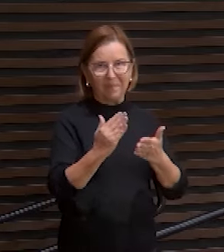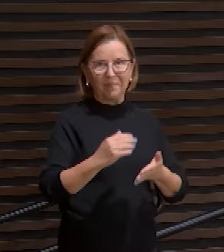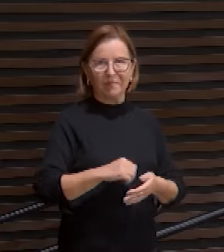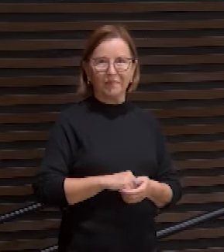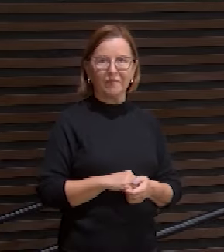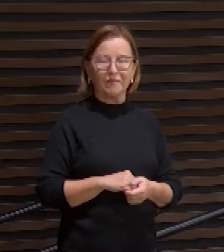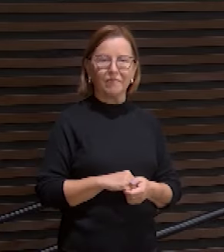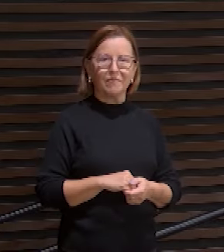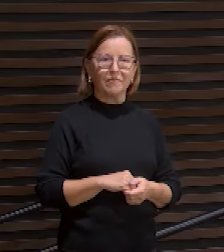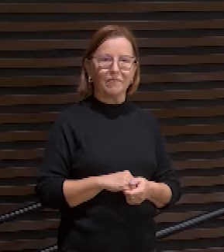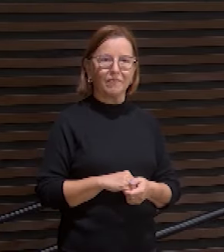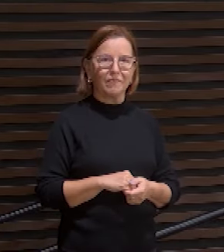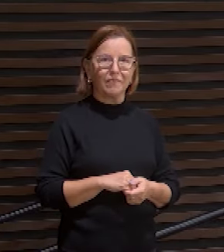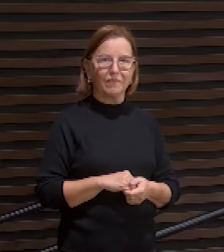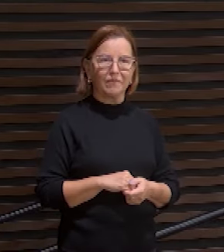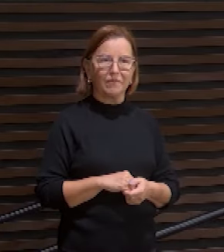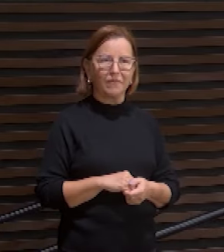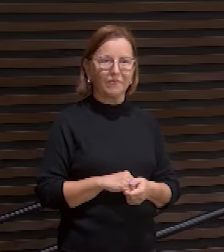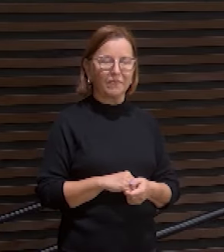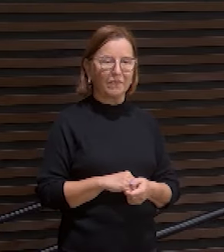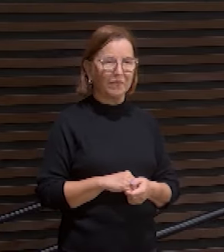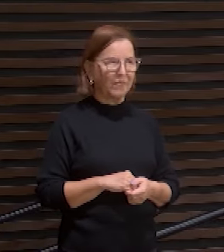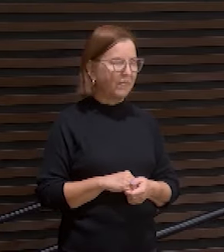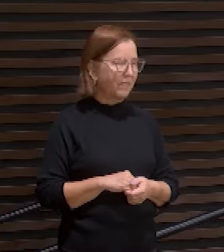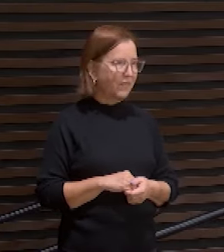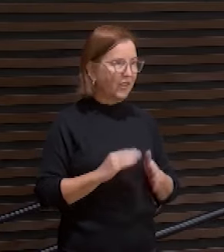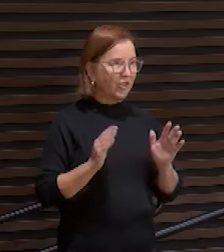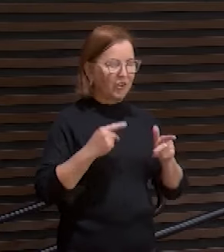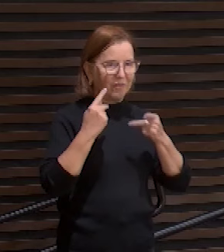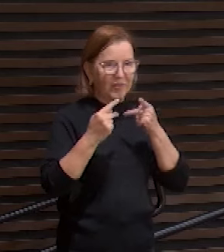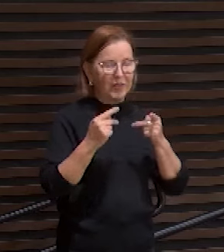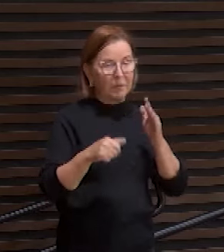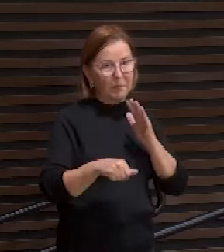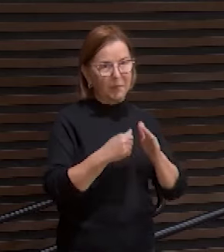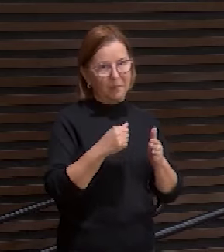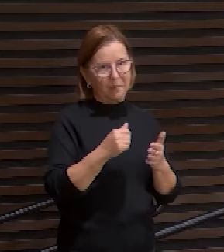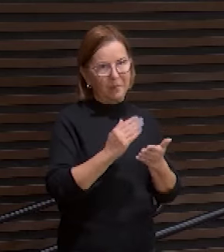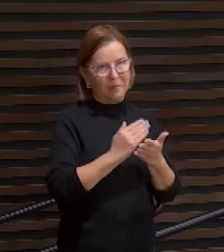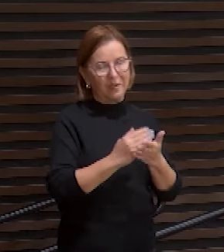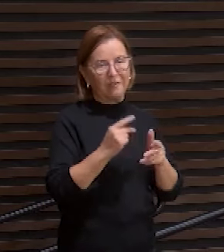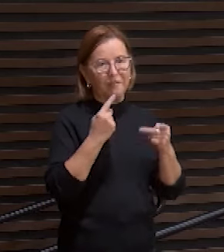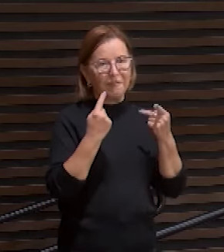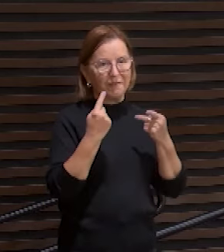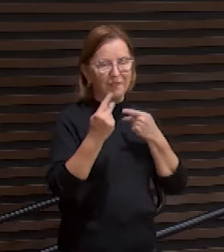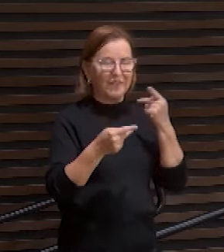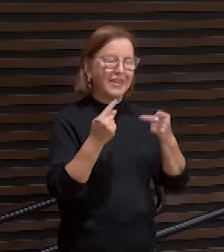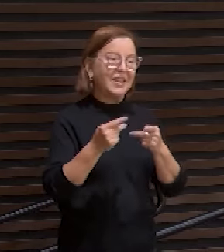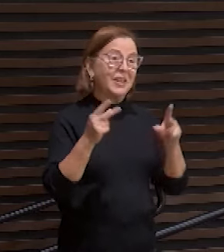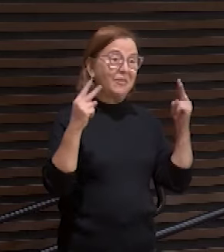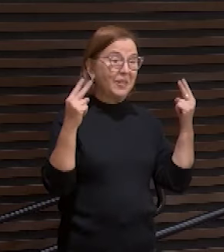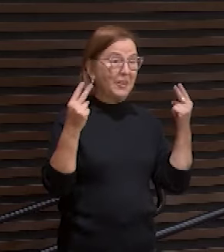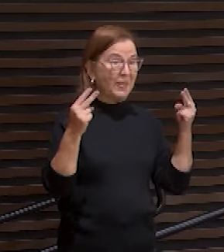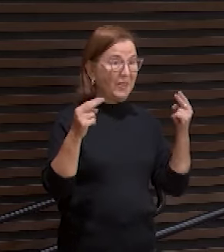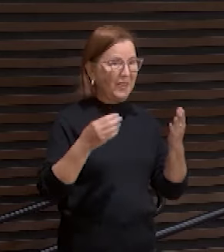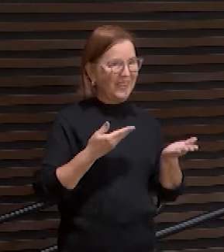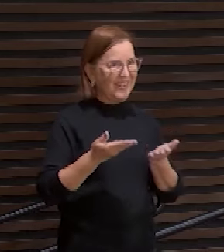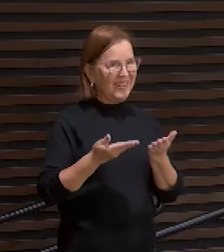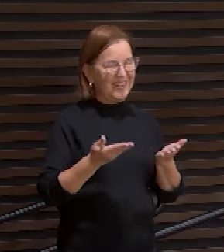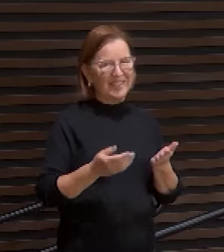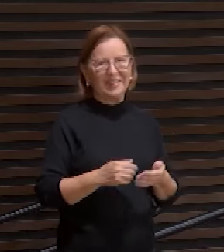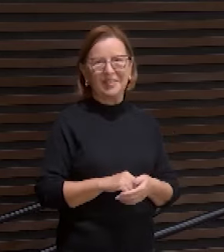Como eu disse, a primeira estrofe fala da vitória do servo por meio da humilhação.